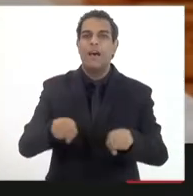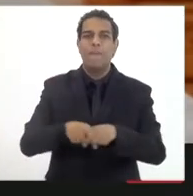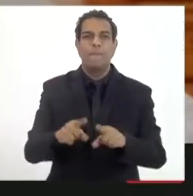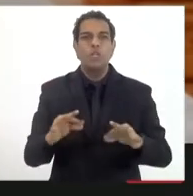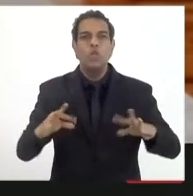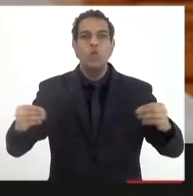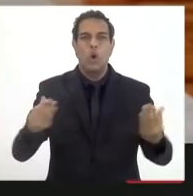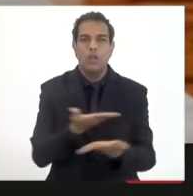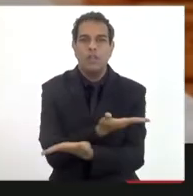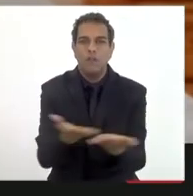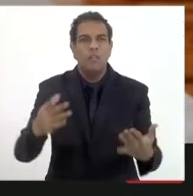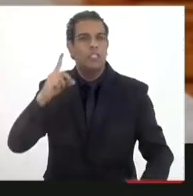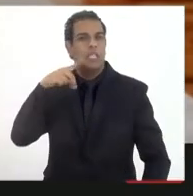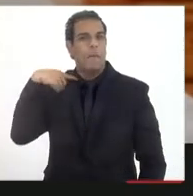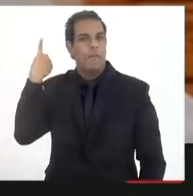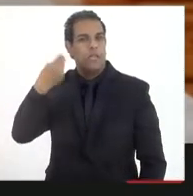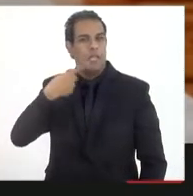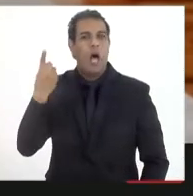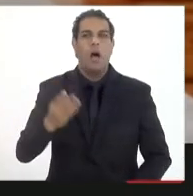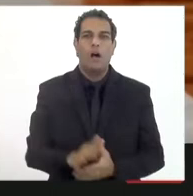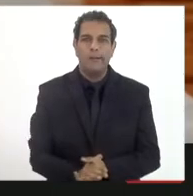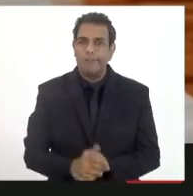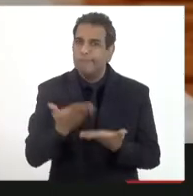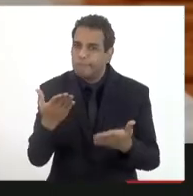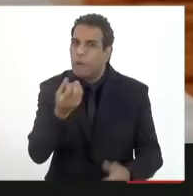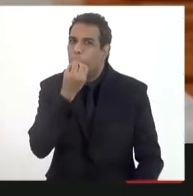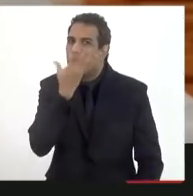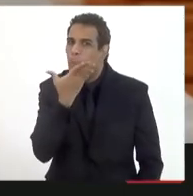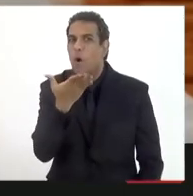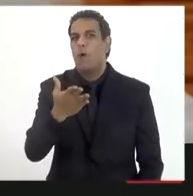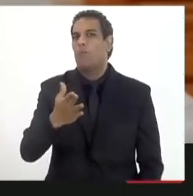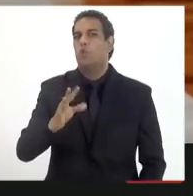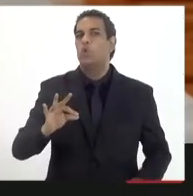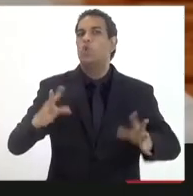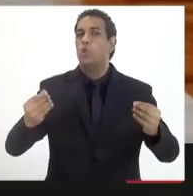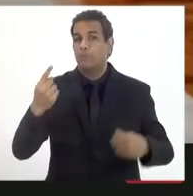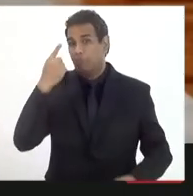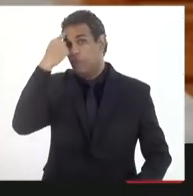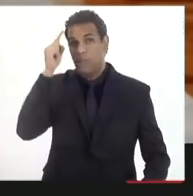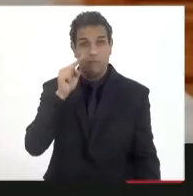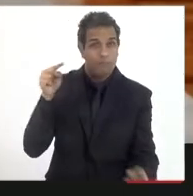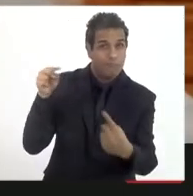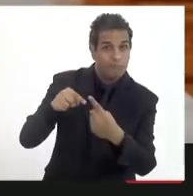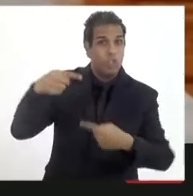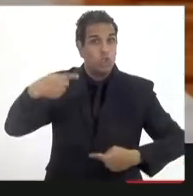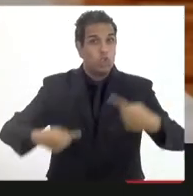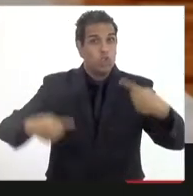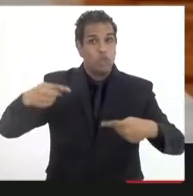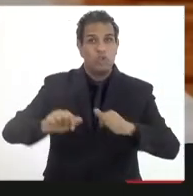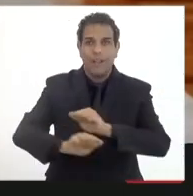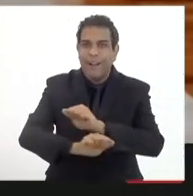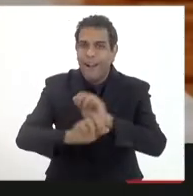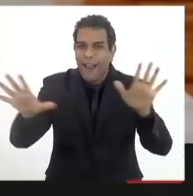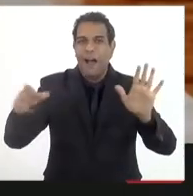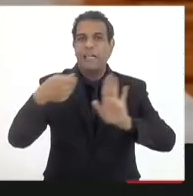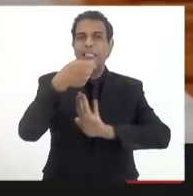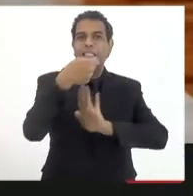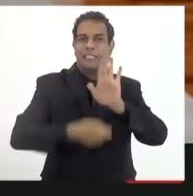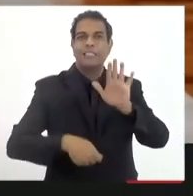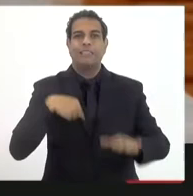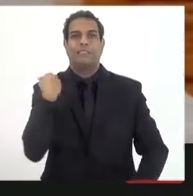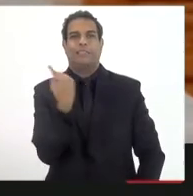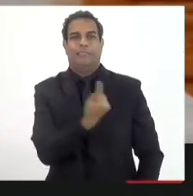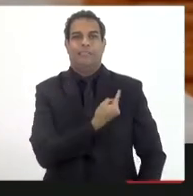todos aqui, o Gadelha é bem, agora o Luiz. Então, a ideia é essa mesmo, que a gente possa aprimorar o texto. E saudar a deputada